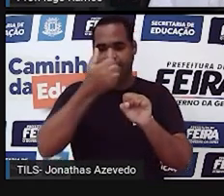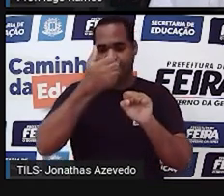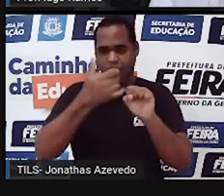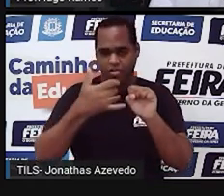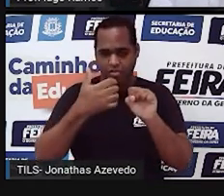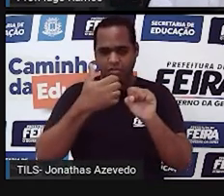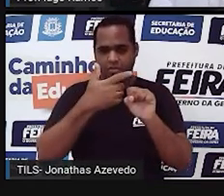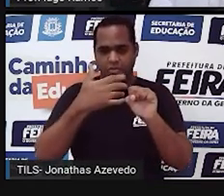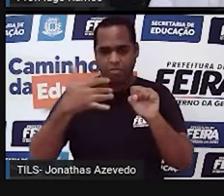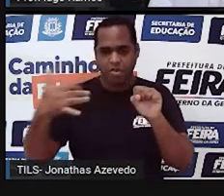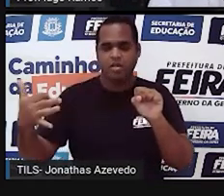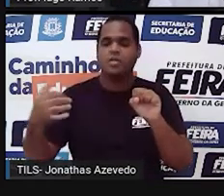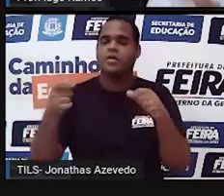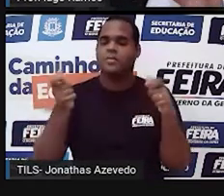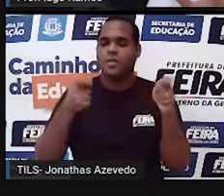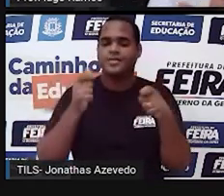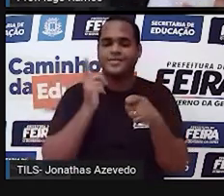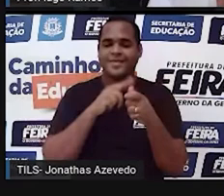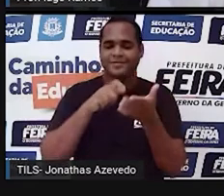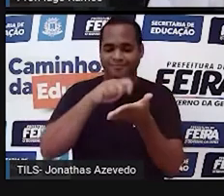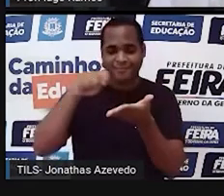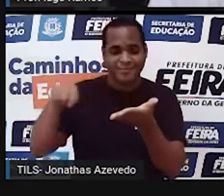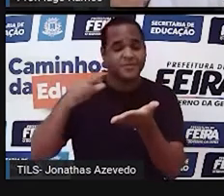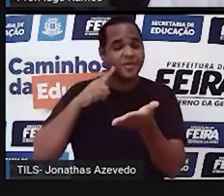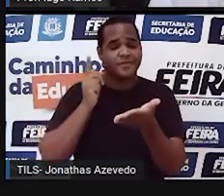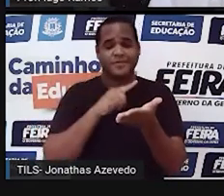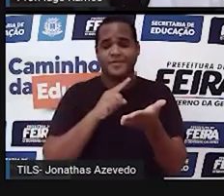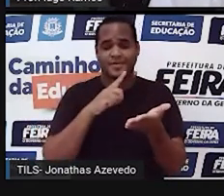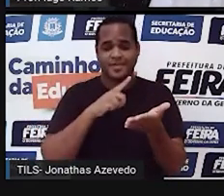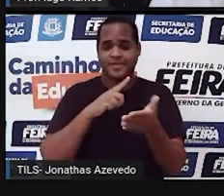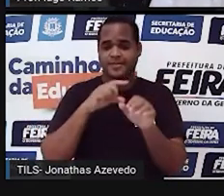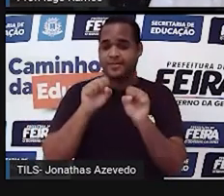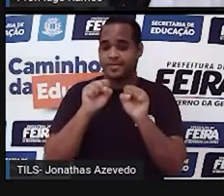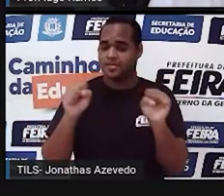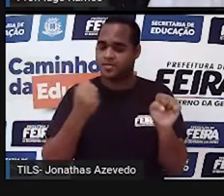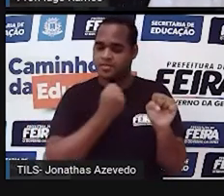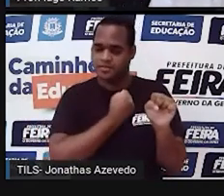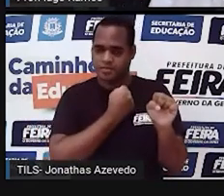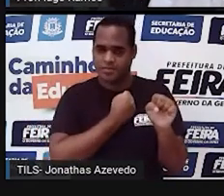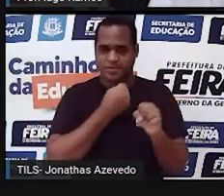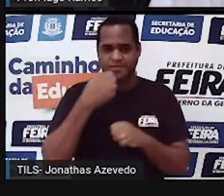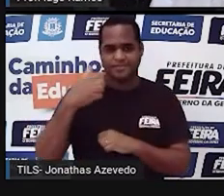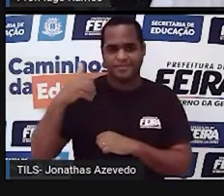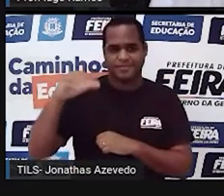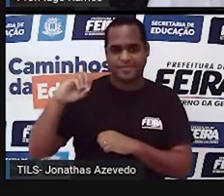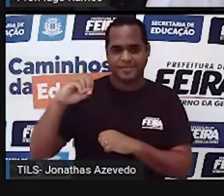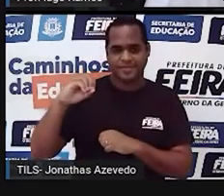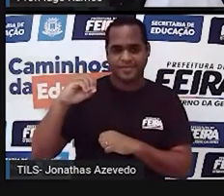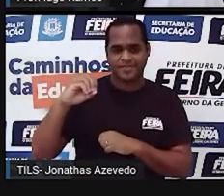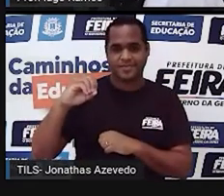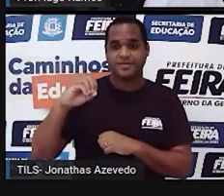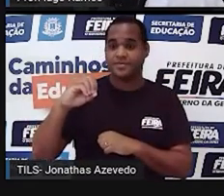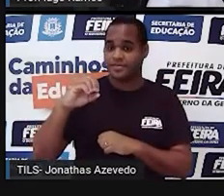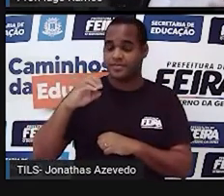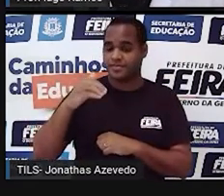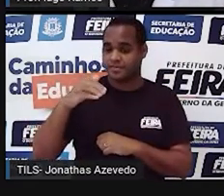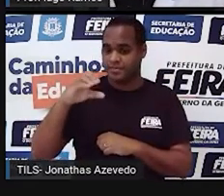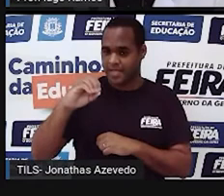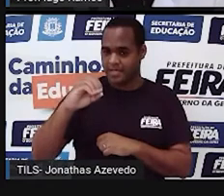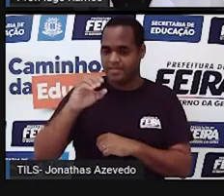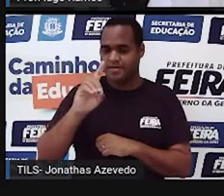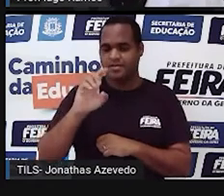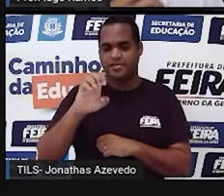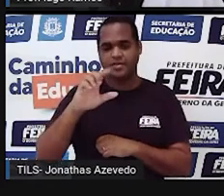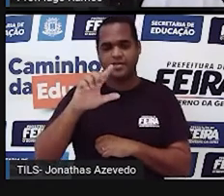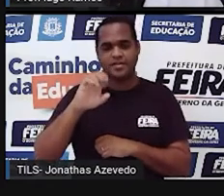escrever qualquer número. Então, 10 algarismos, sistema de numeração decimal, decimal vem da palavra 10,